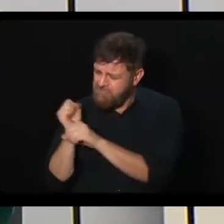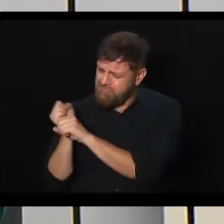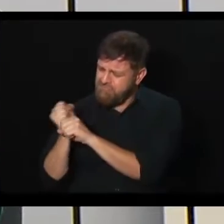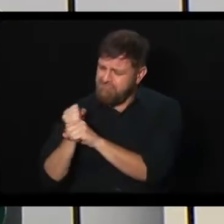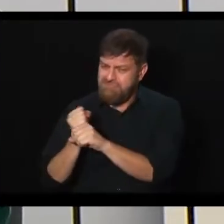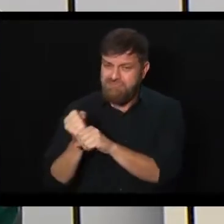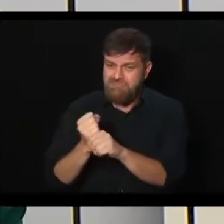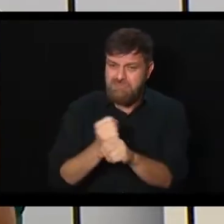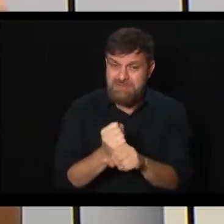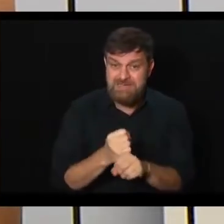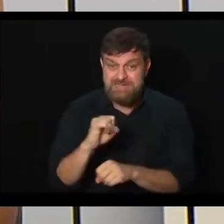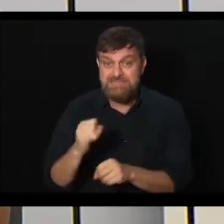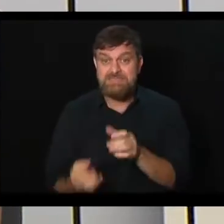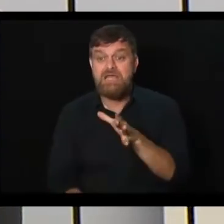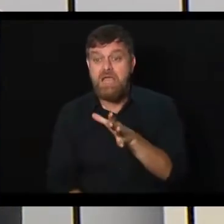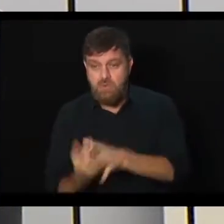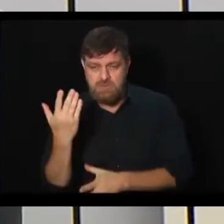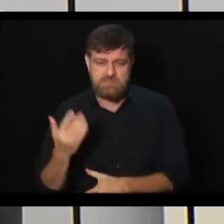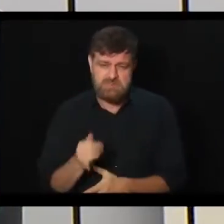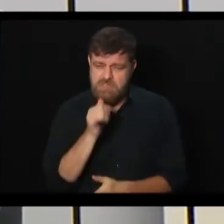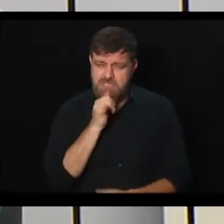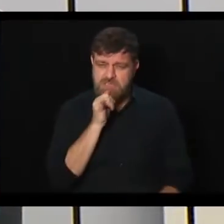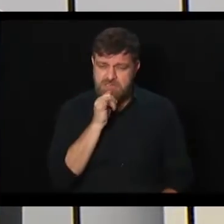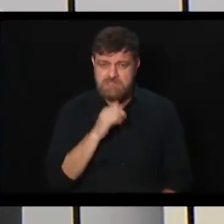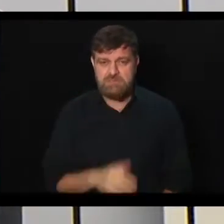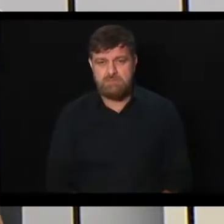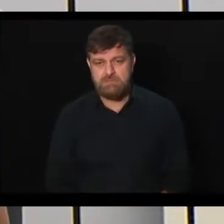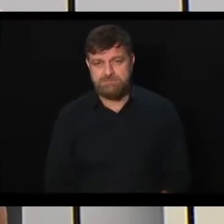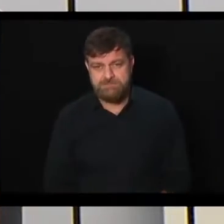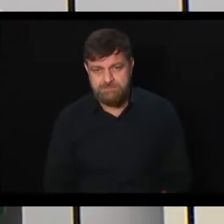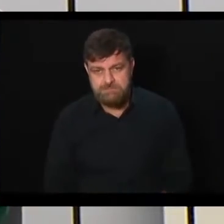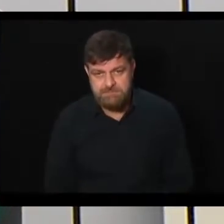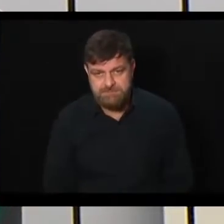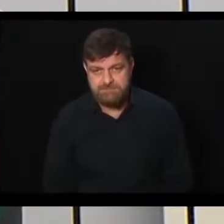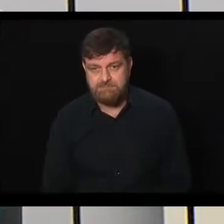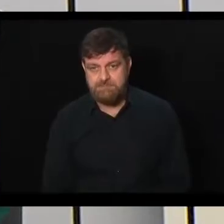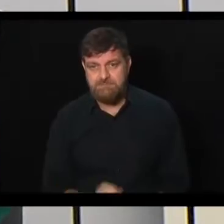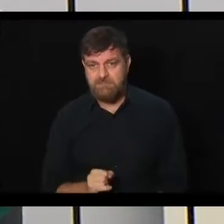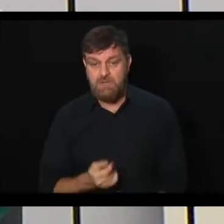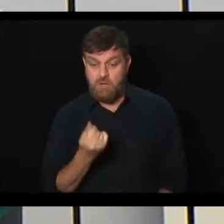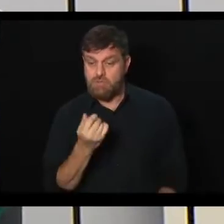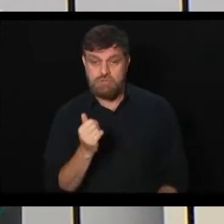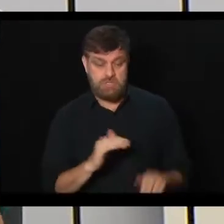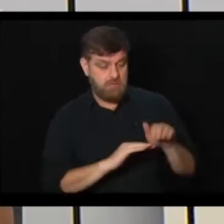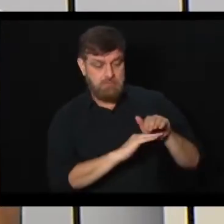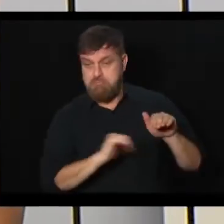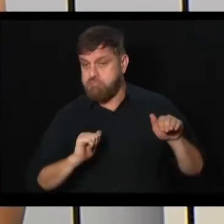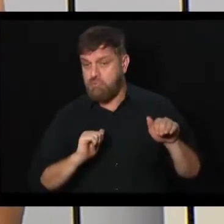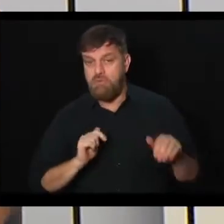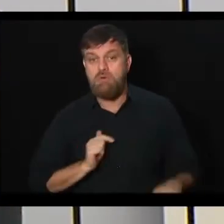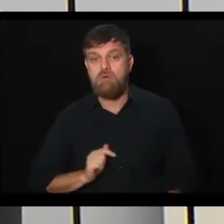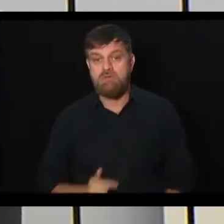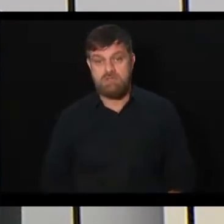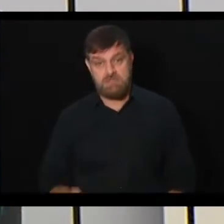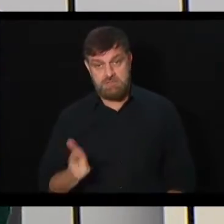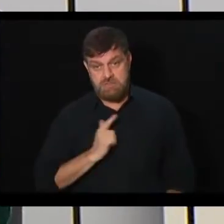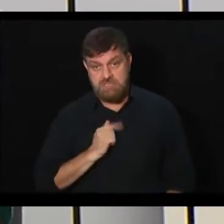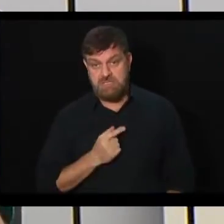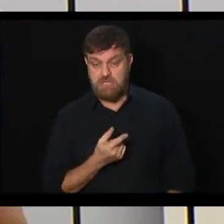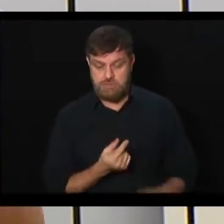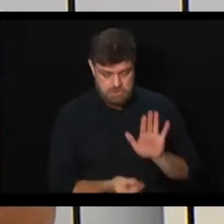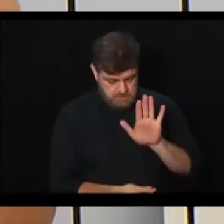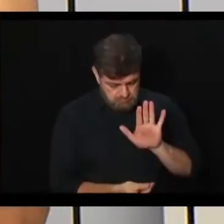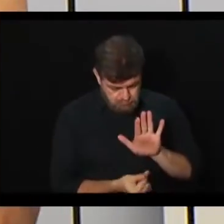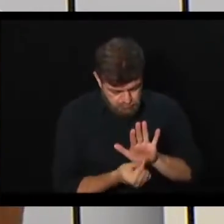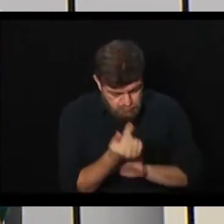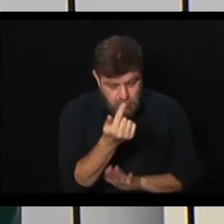Se caso esse fundo não tivesse sequestrado pela Prefeitura, esse fundo poderia ter rendimento,